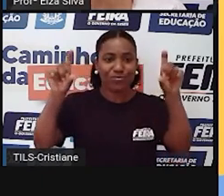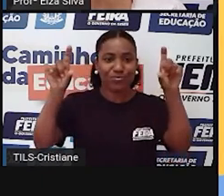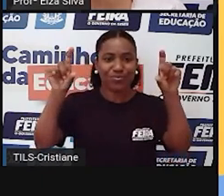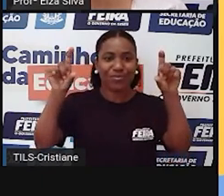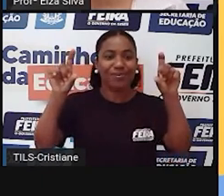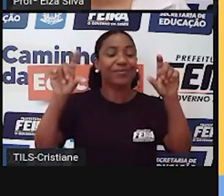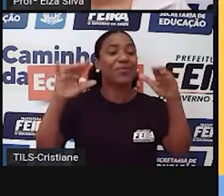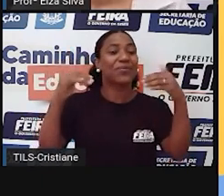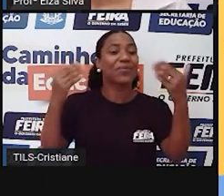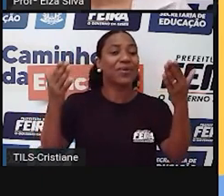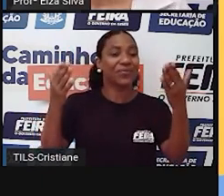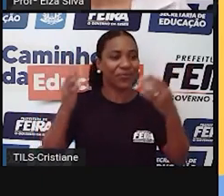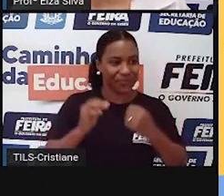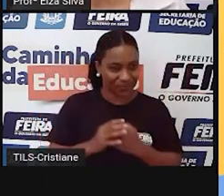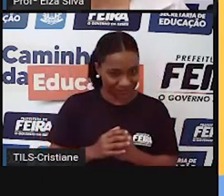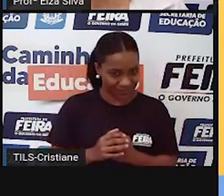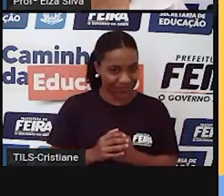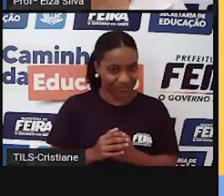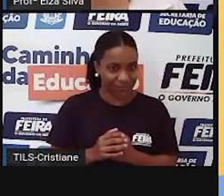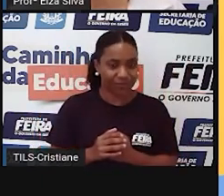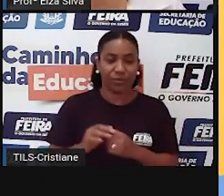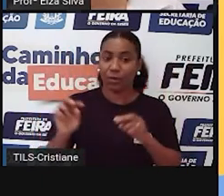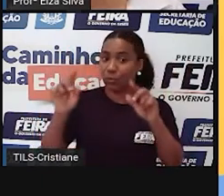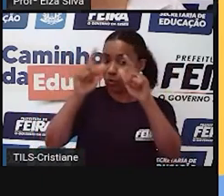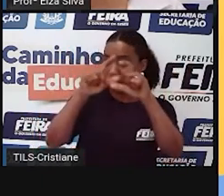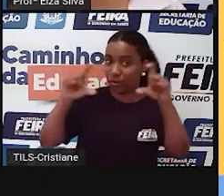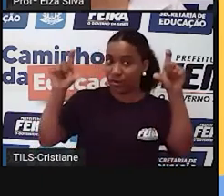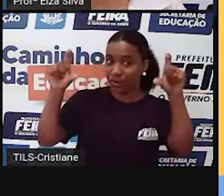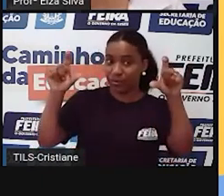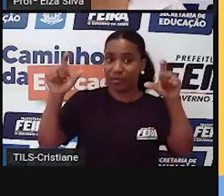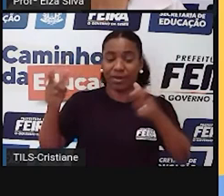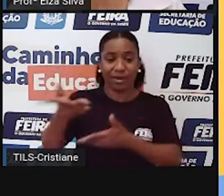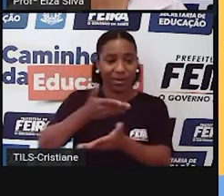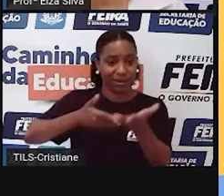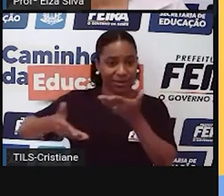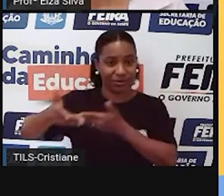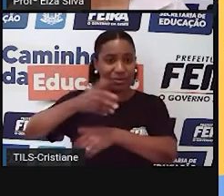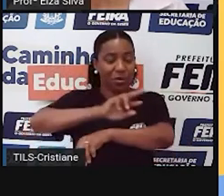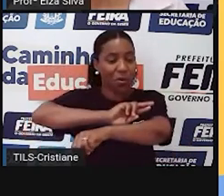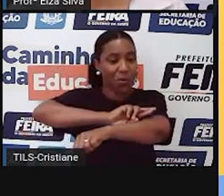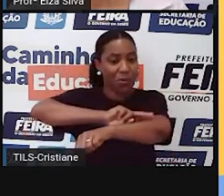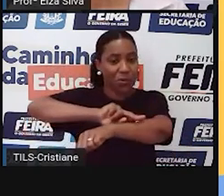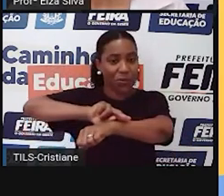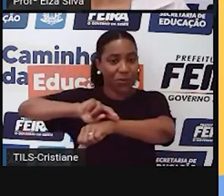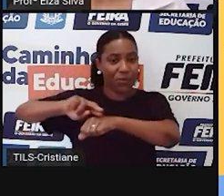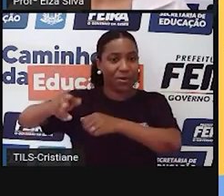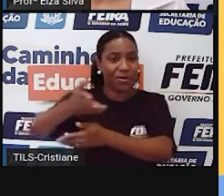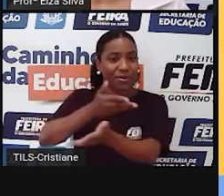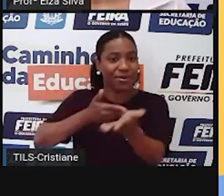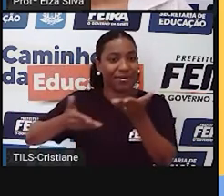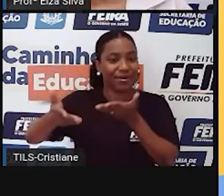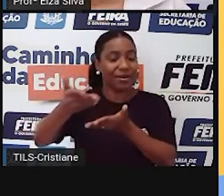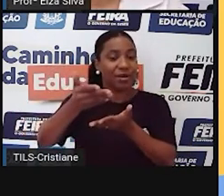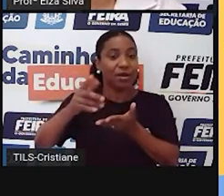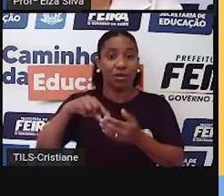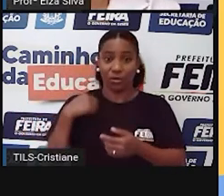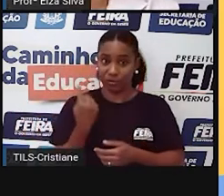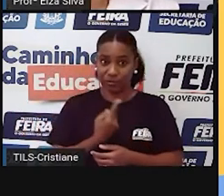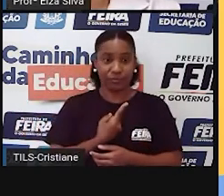tão amplo que são as Relações Étnico-Raciais? Então, nós vamos construir